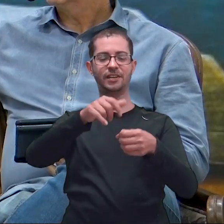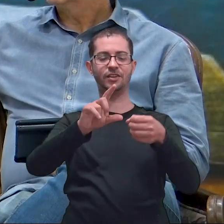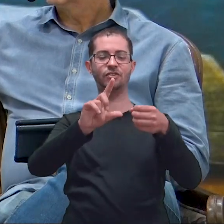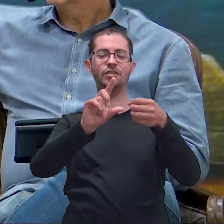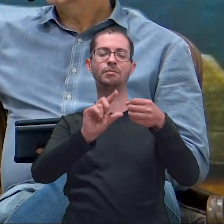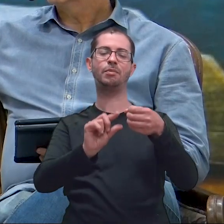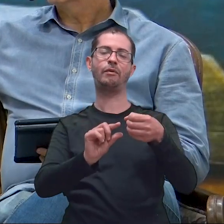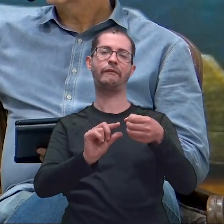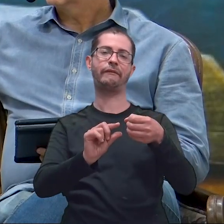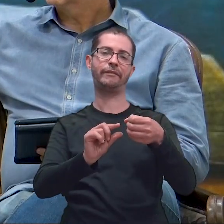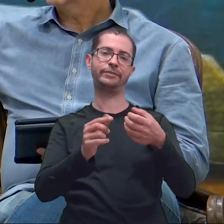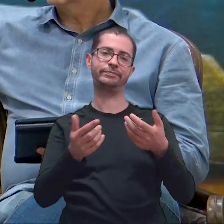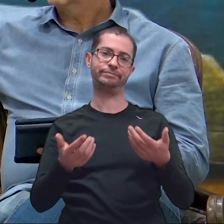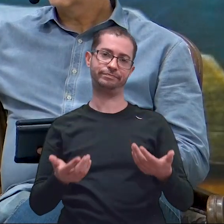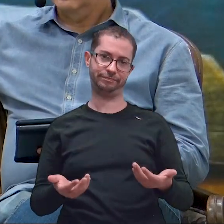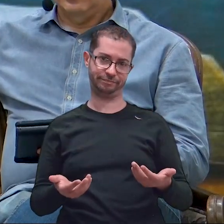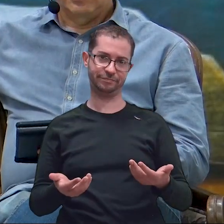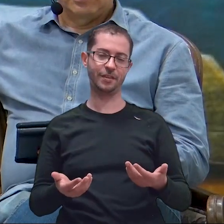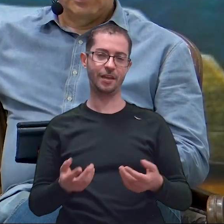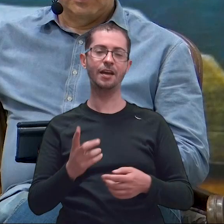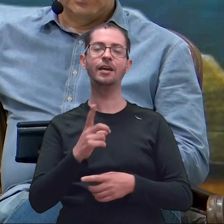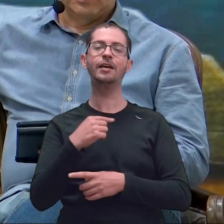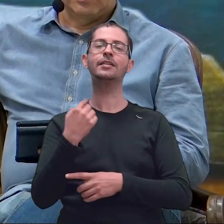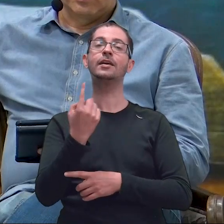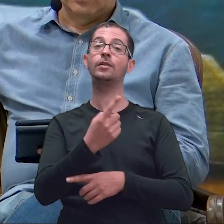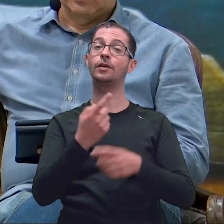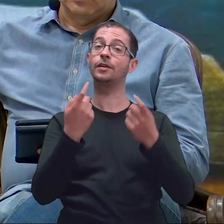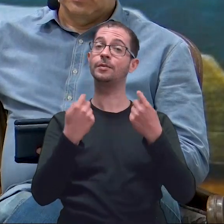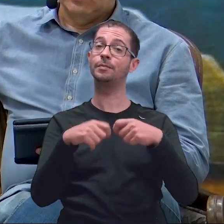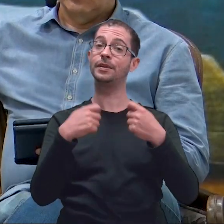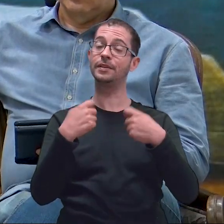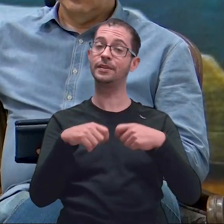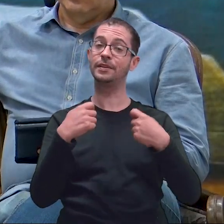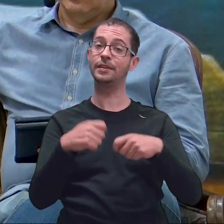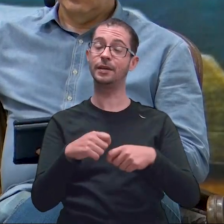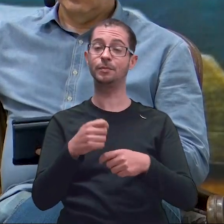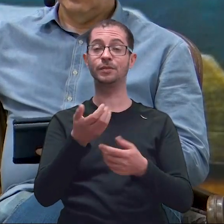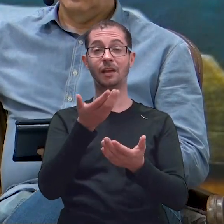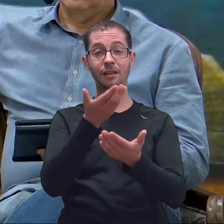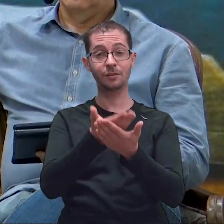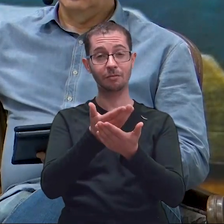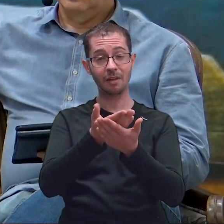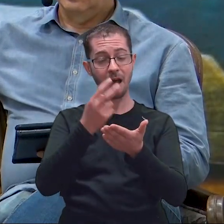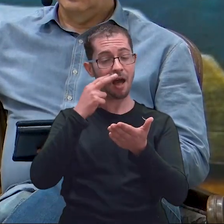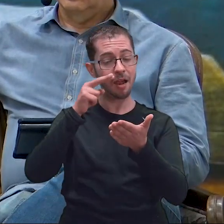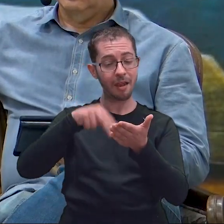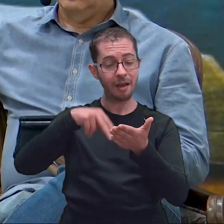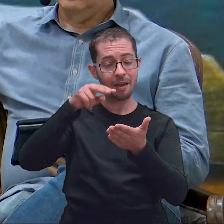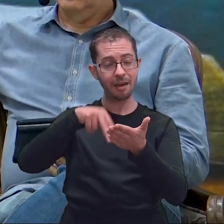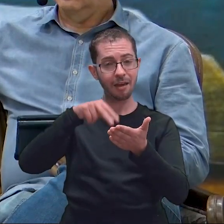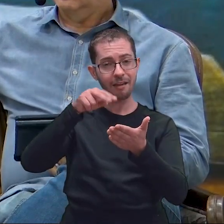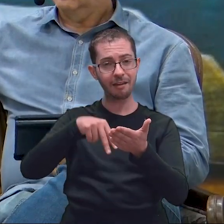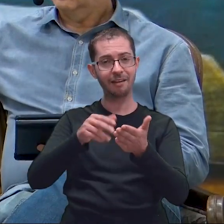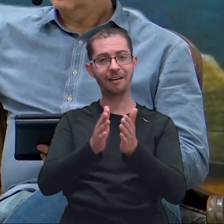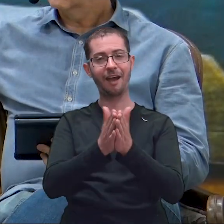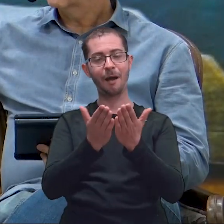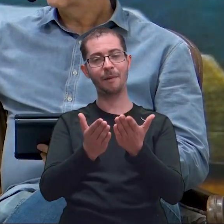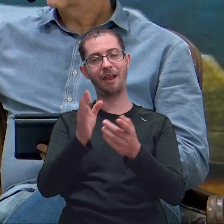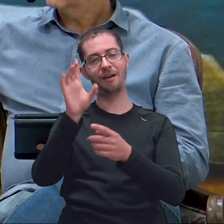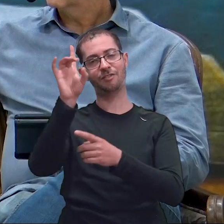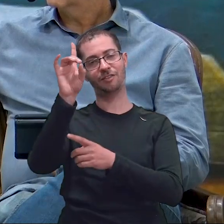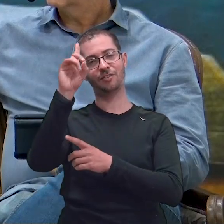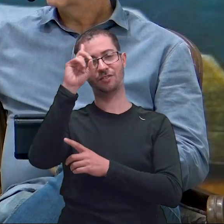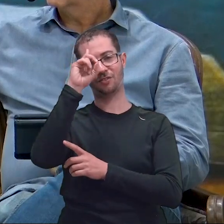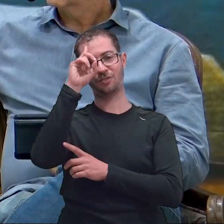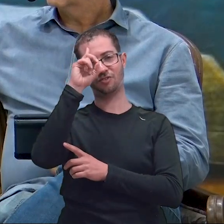e daí? Então, gente, nós devemos nos alimentar da palavra todos os dias. Aí serve também, aproveitando essa fala,